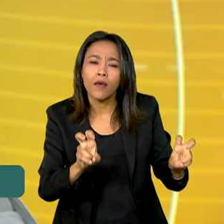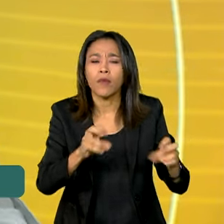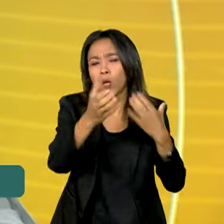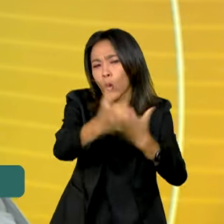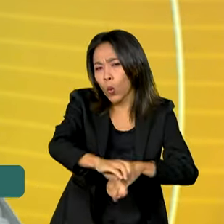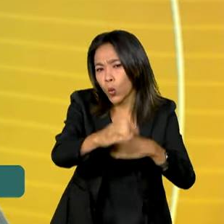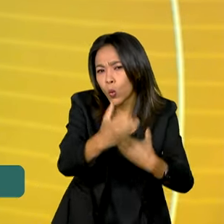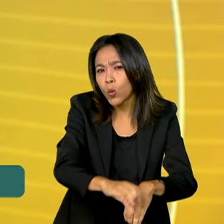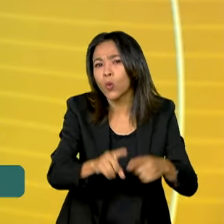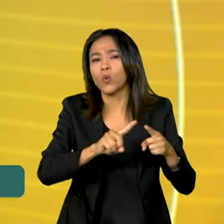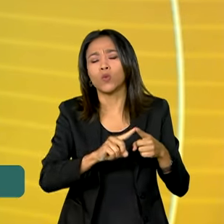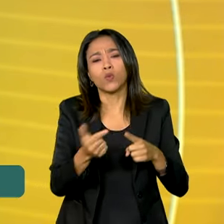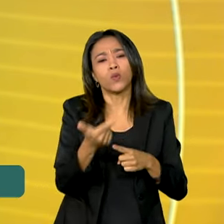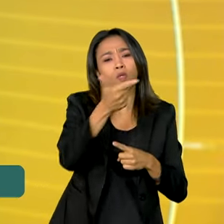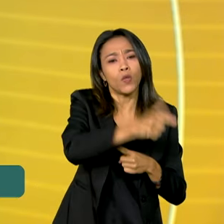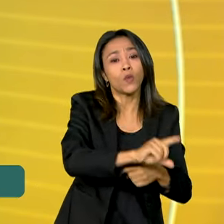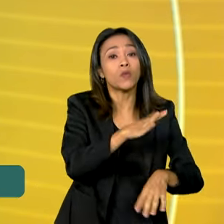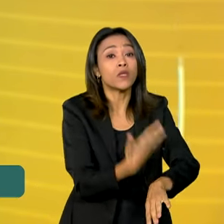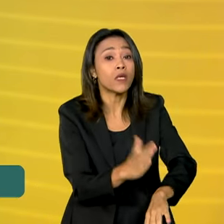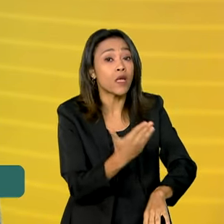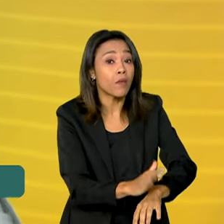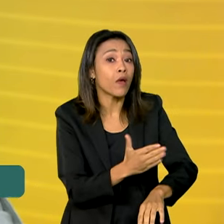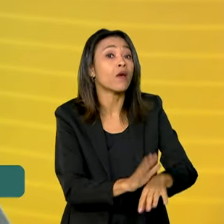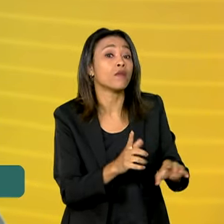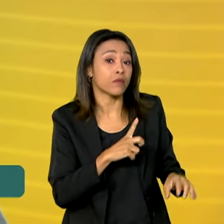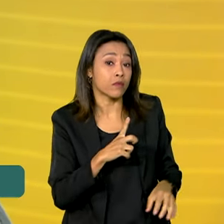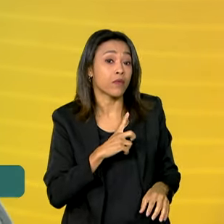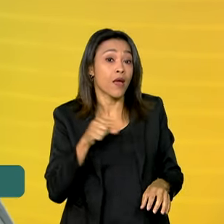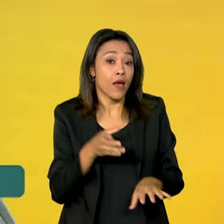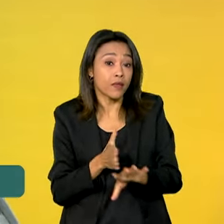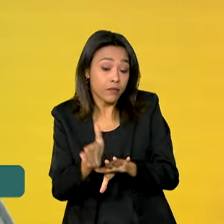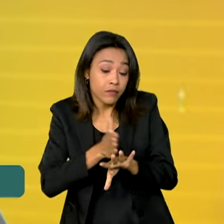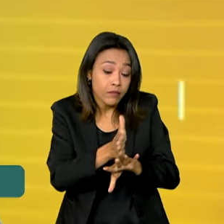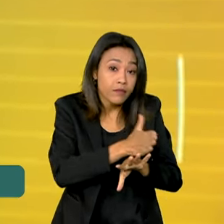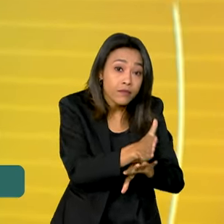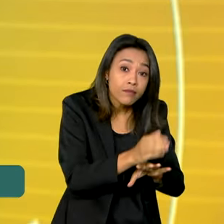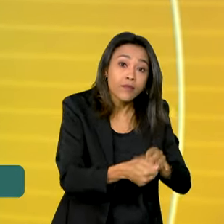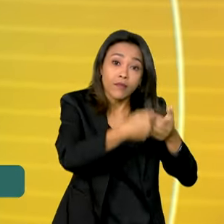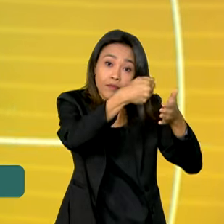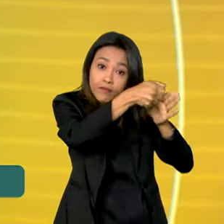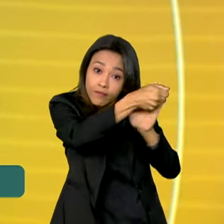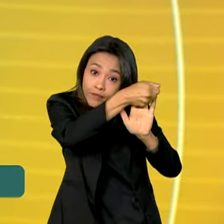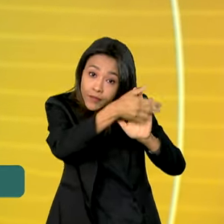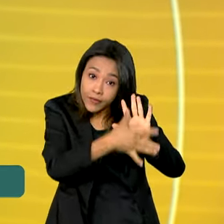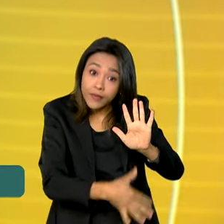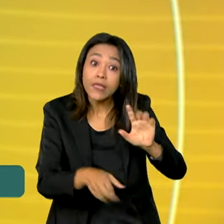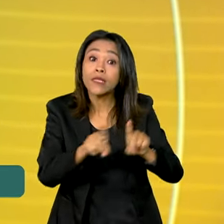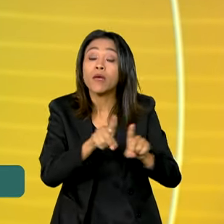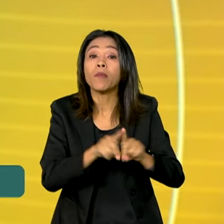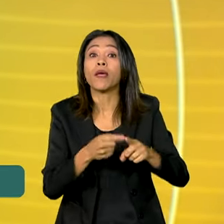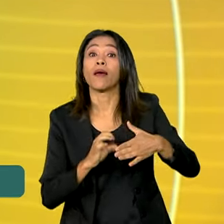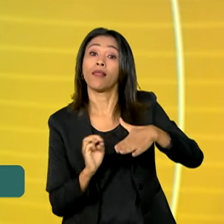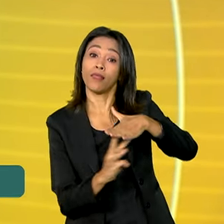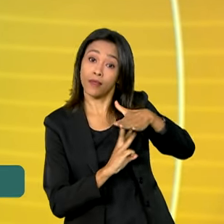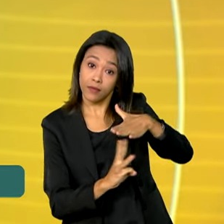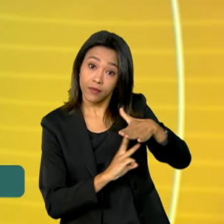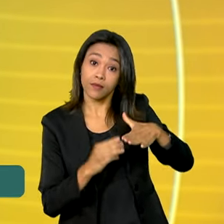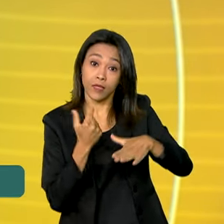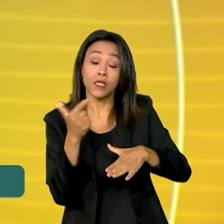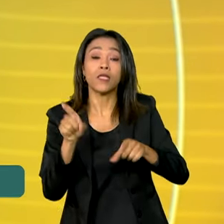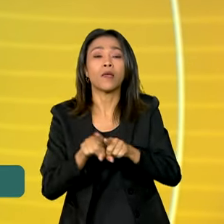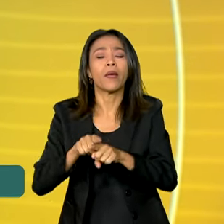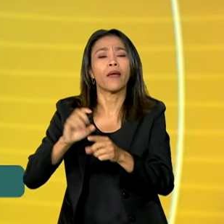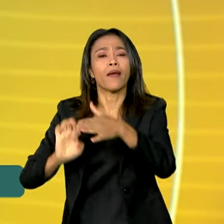concursos e processos de capacitação. As diretrizes também se aplicam a servidores terceirizados e empresas